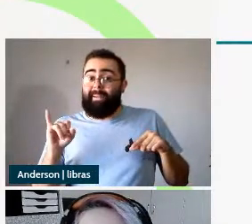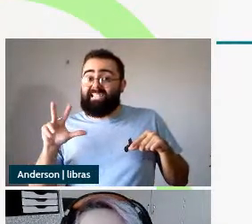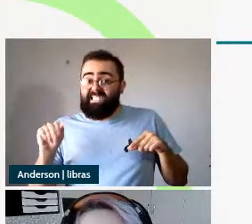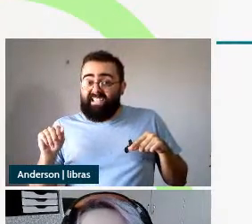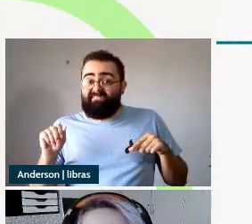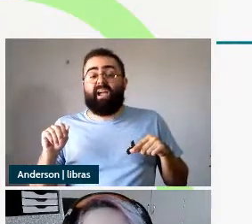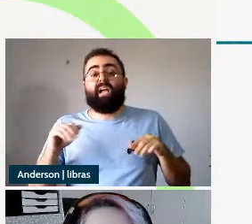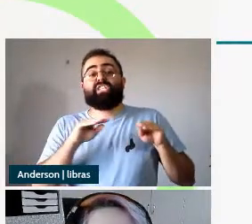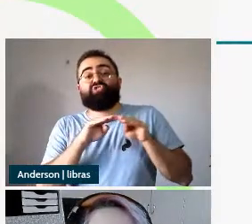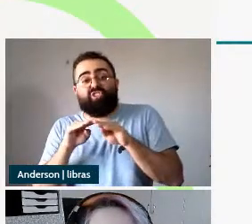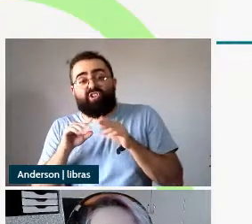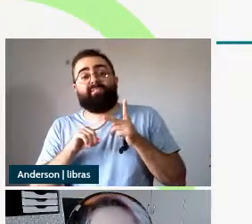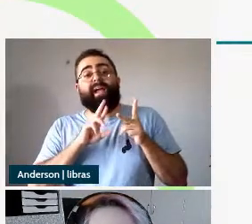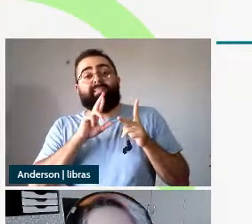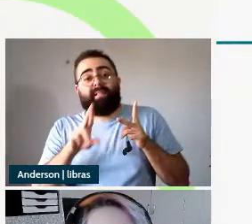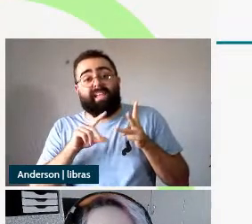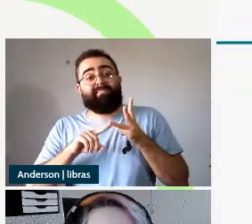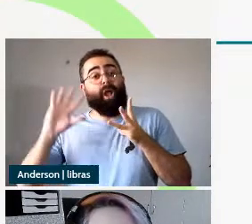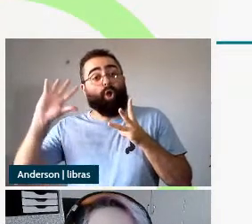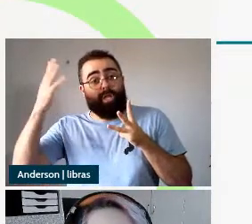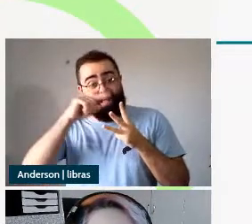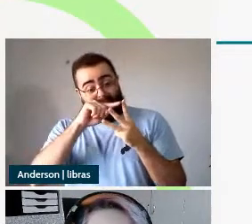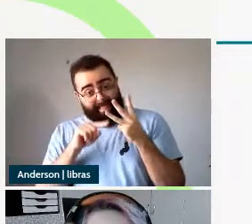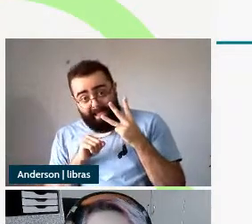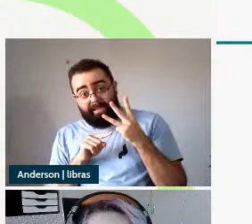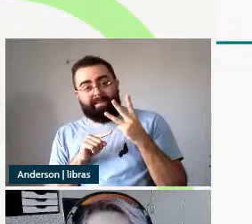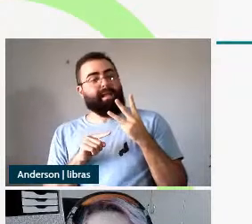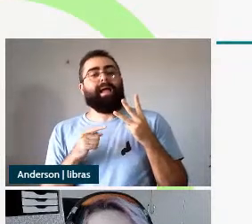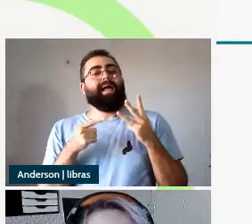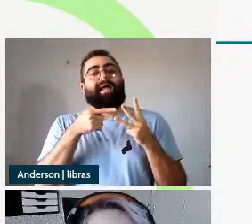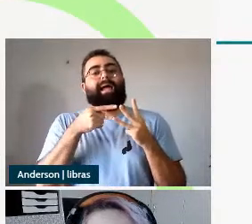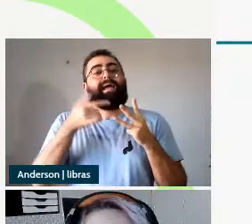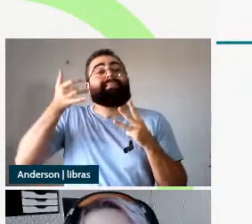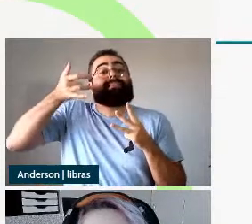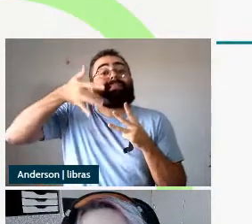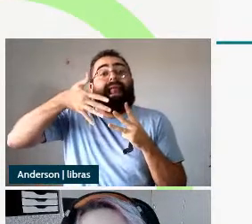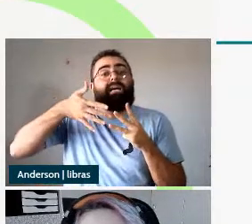eventivas e resultativas a gente vai ter traços não valorados nessas duas projeções